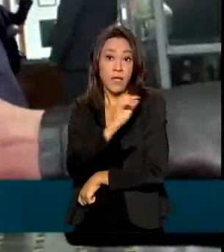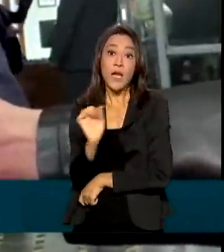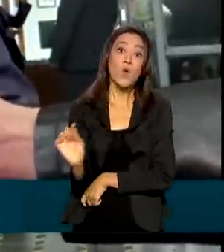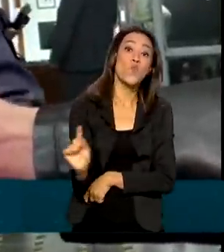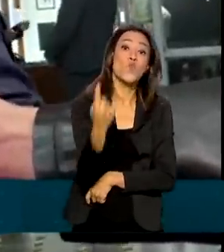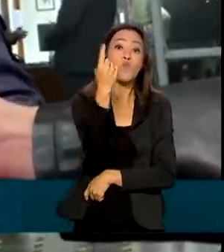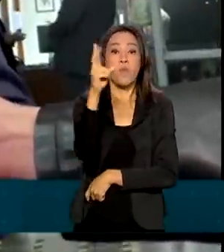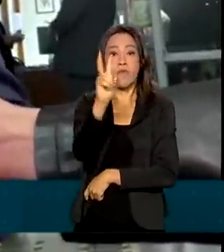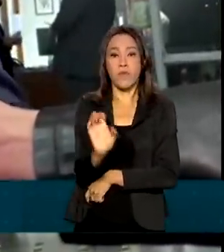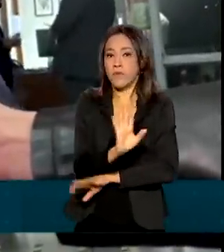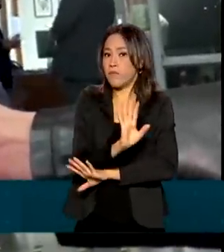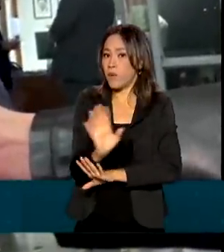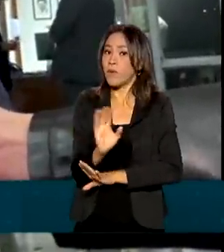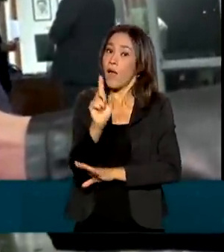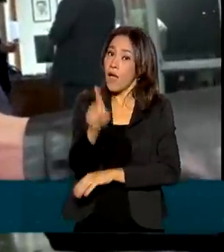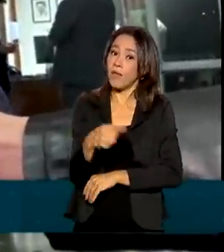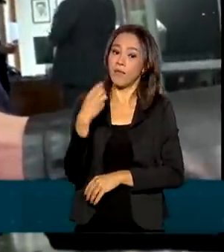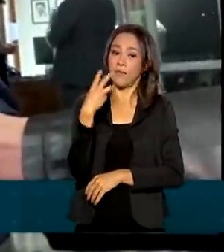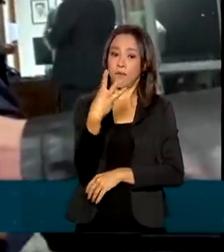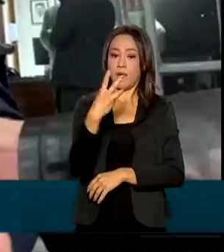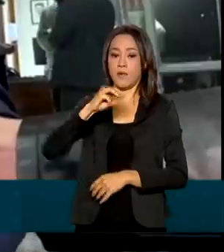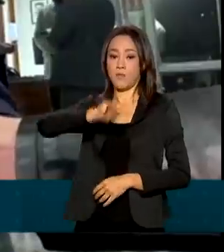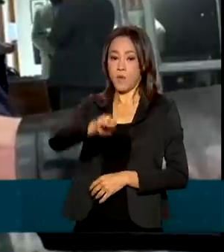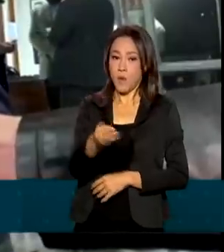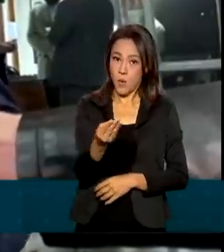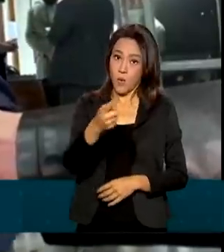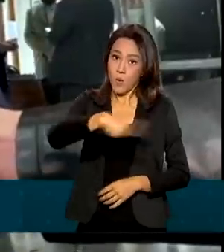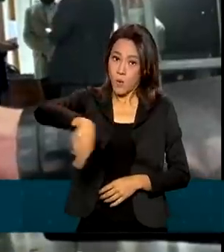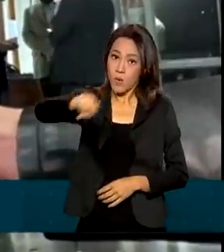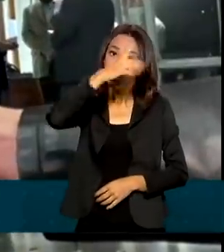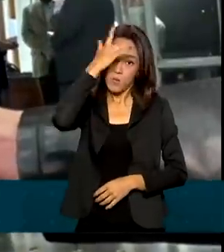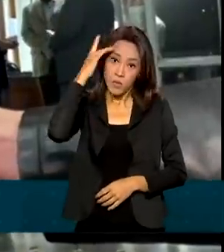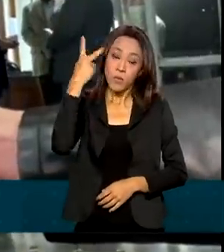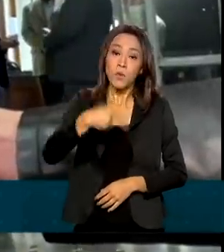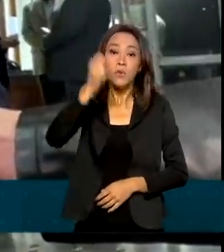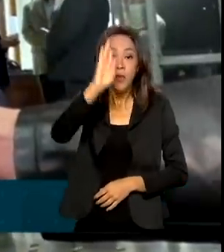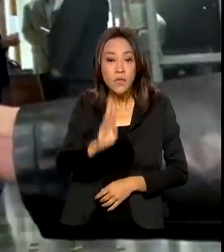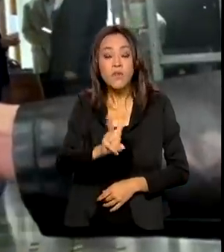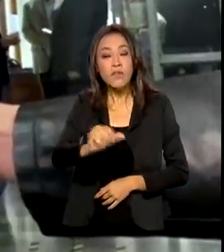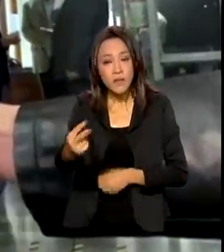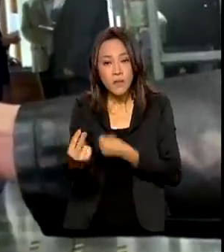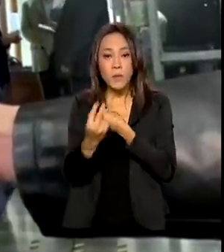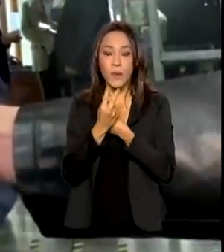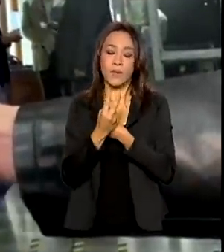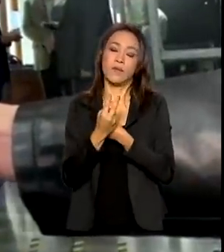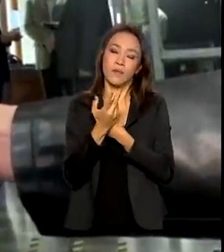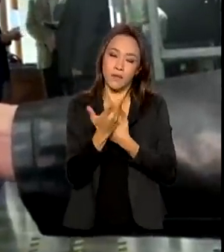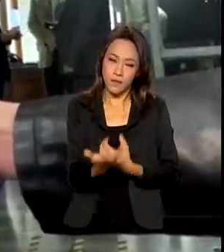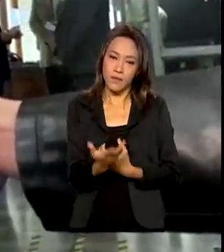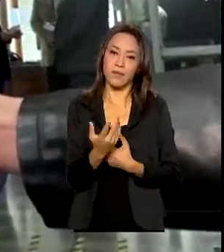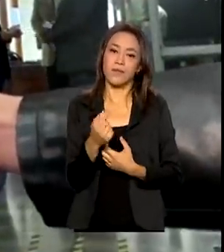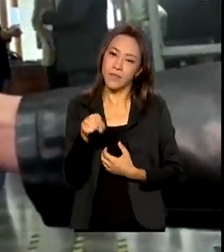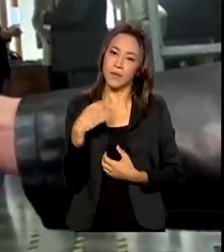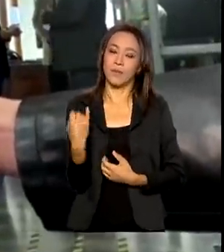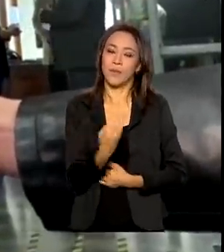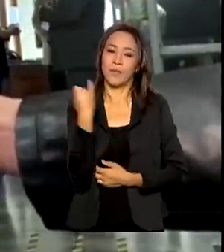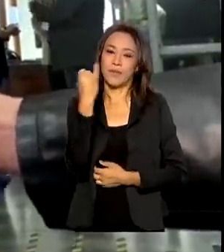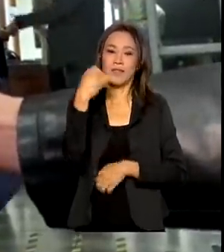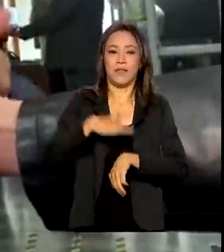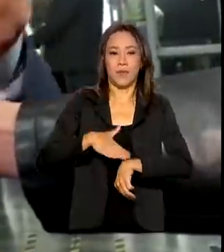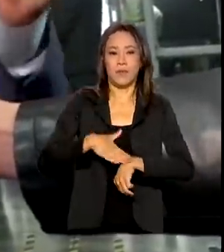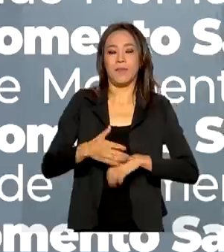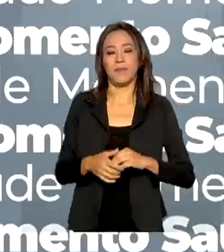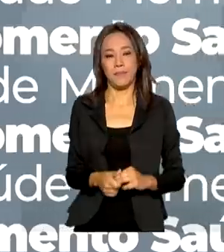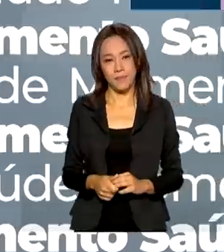única, então são três milhões de brasileiros que serão imunizados a mais e isso é importante nesse momento.